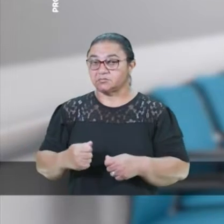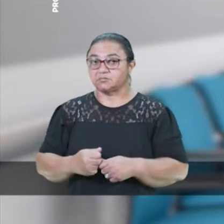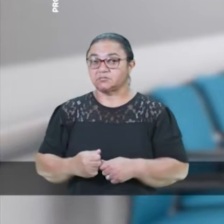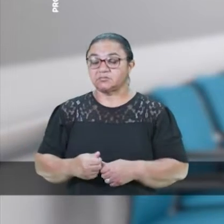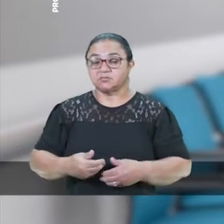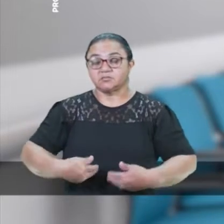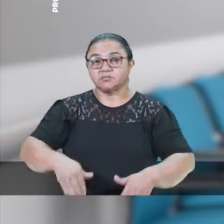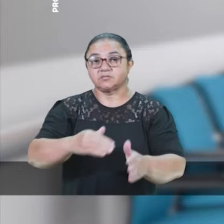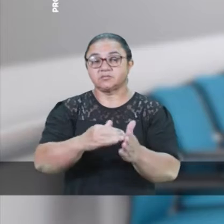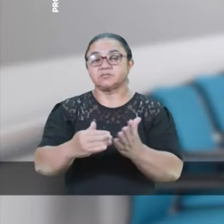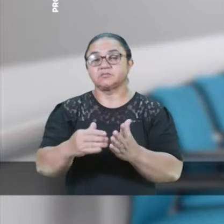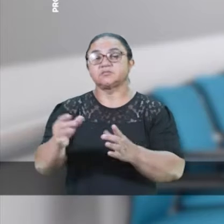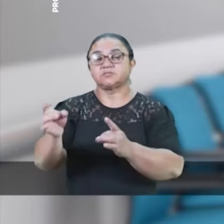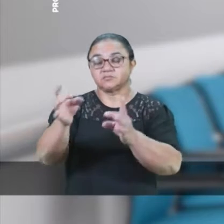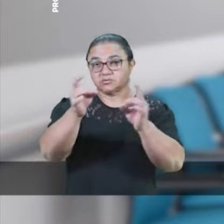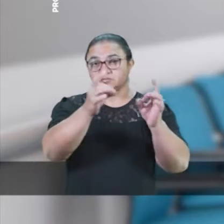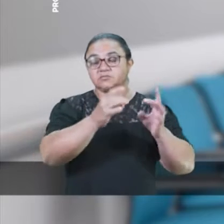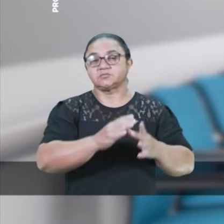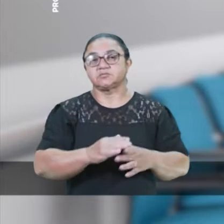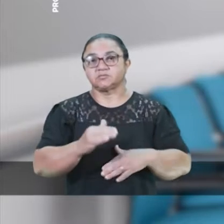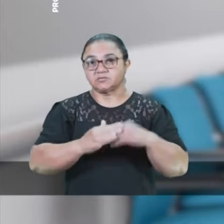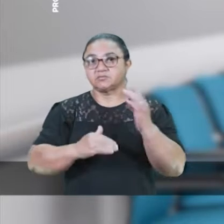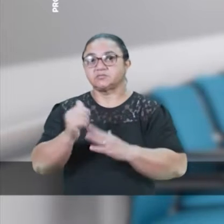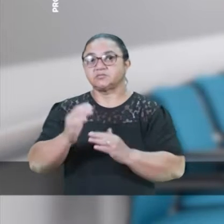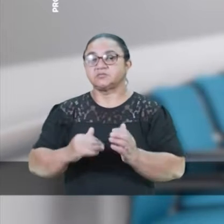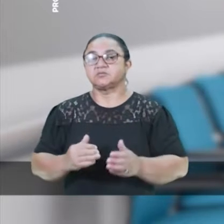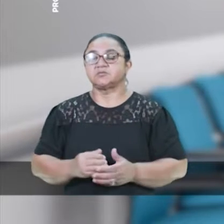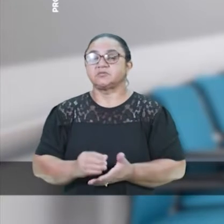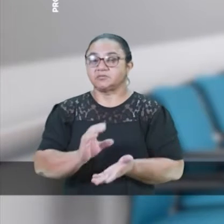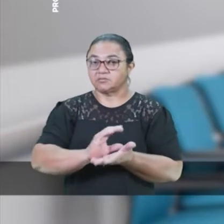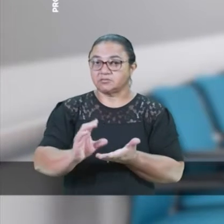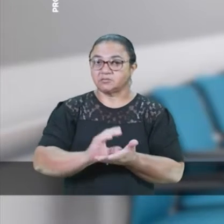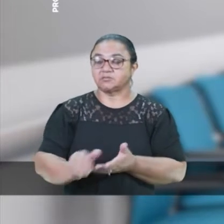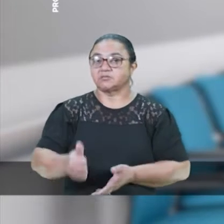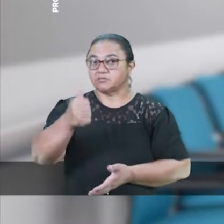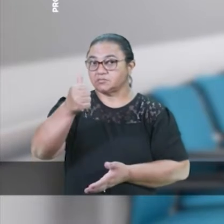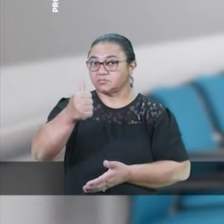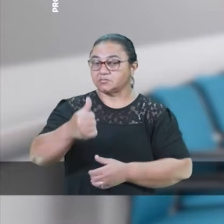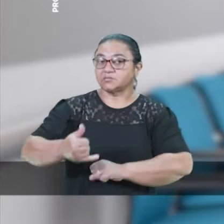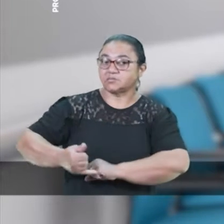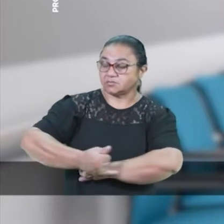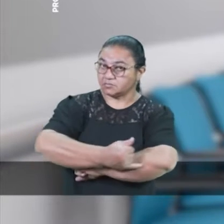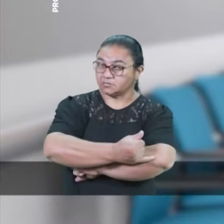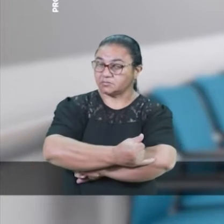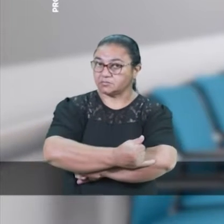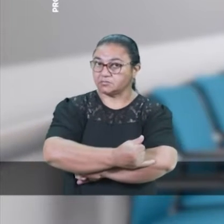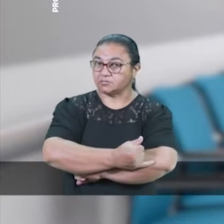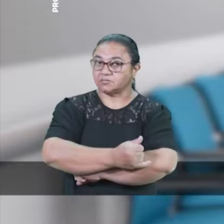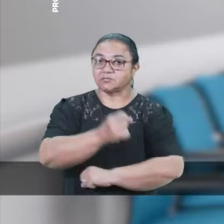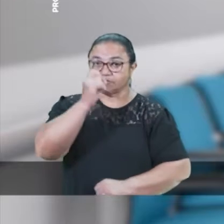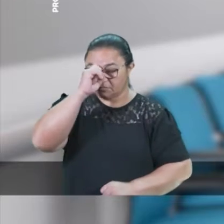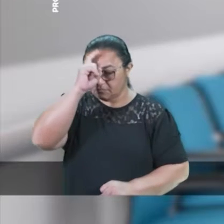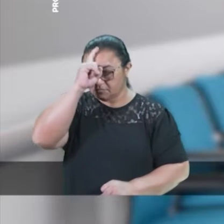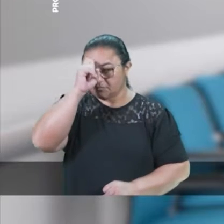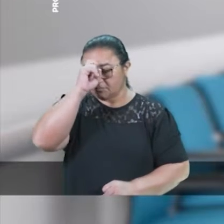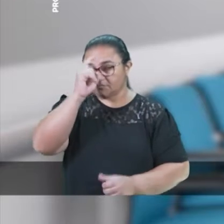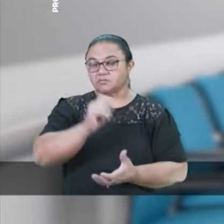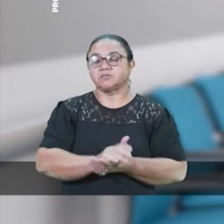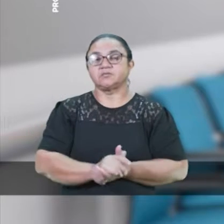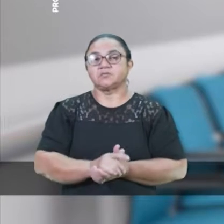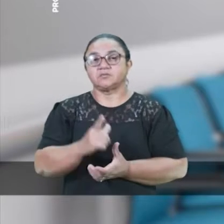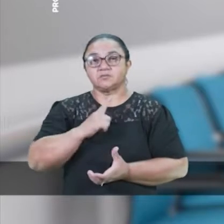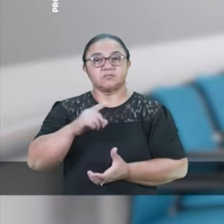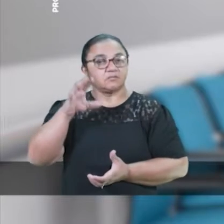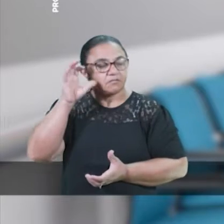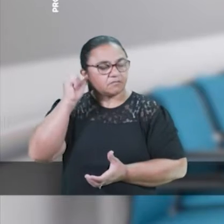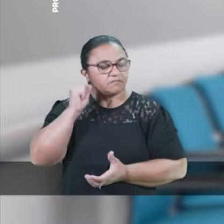Precisamos de atendimento para todas as especialidades. Também queremos investir na melhoria da infraestrutura de todo o